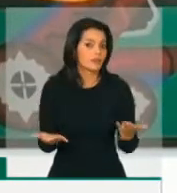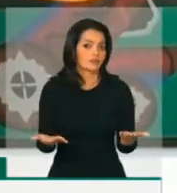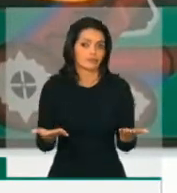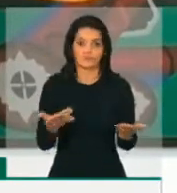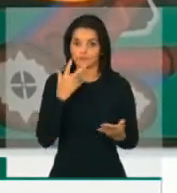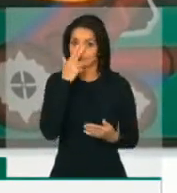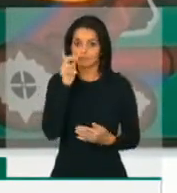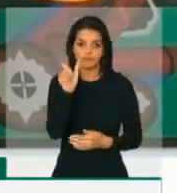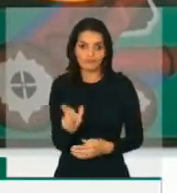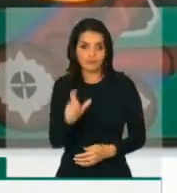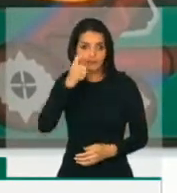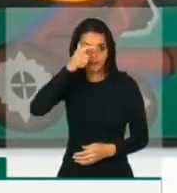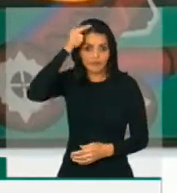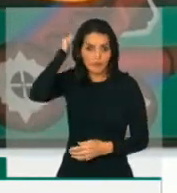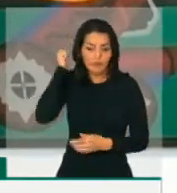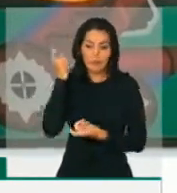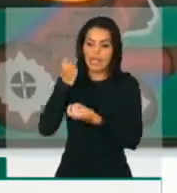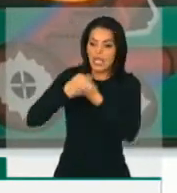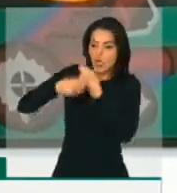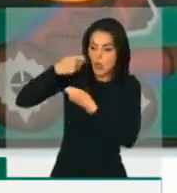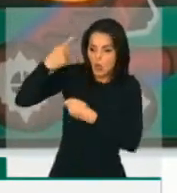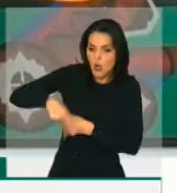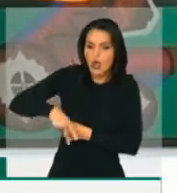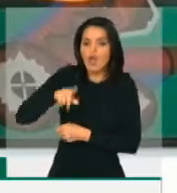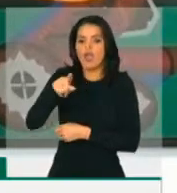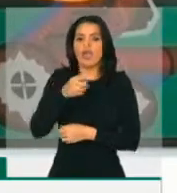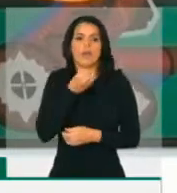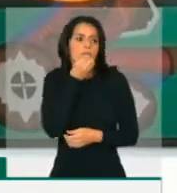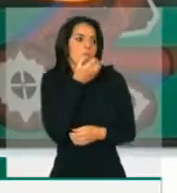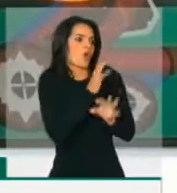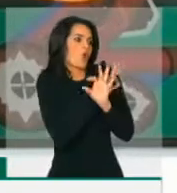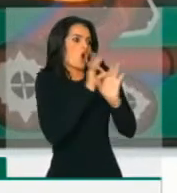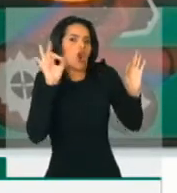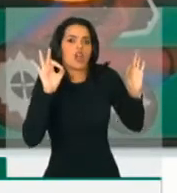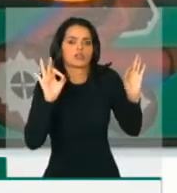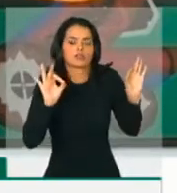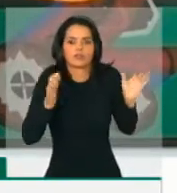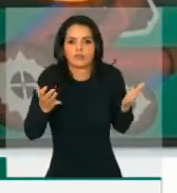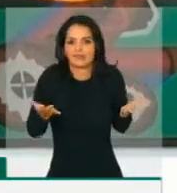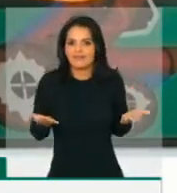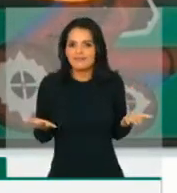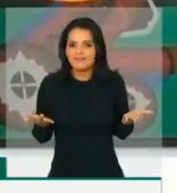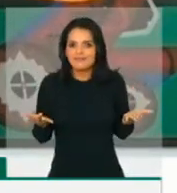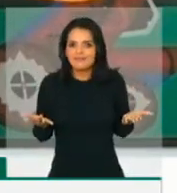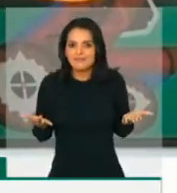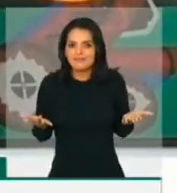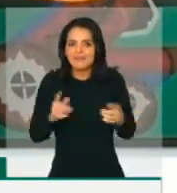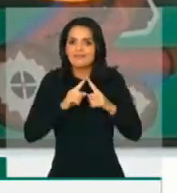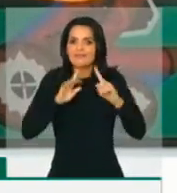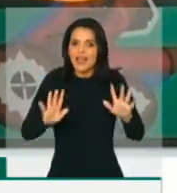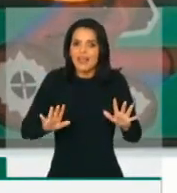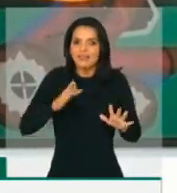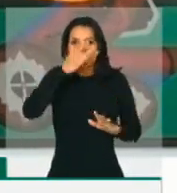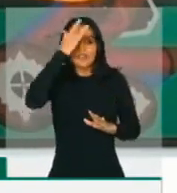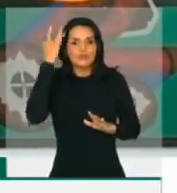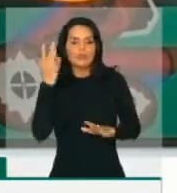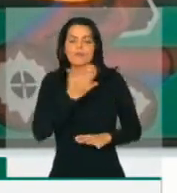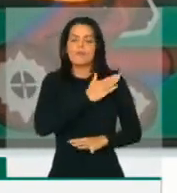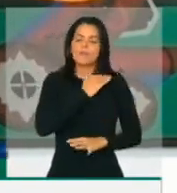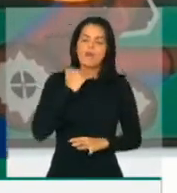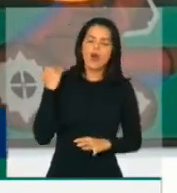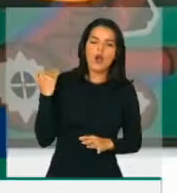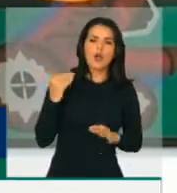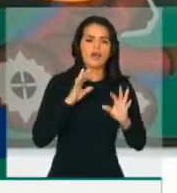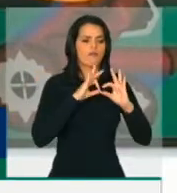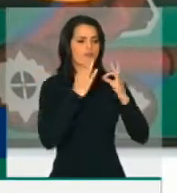ele e para a economia, isso está muito bom. Só não está bom para as vítimas e seus